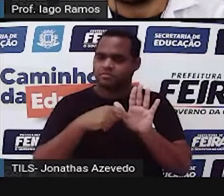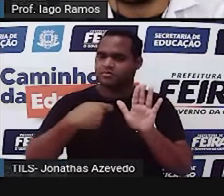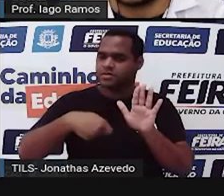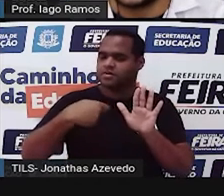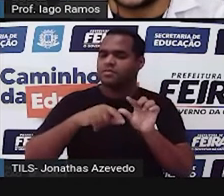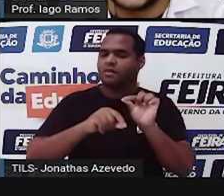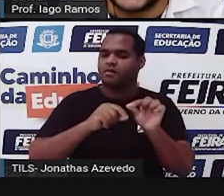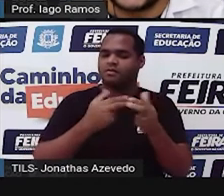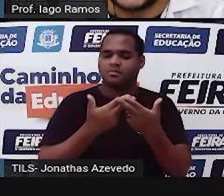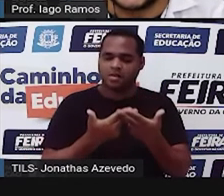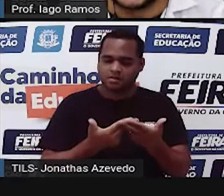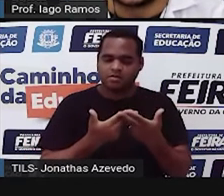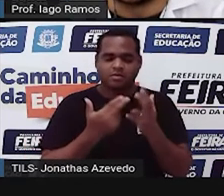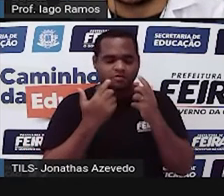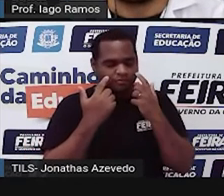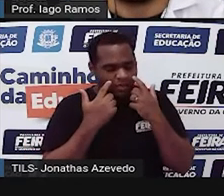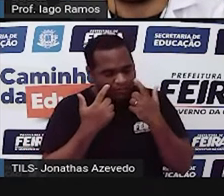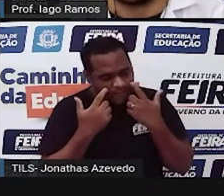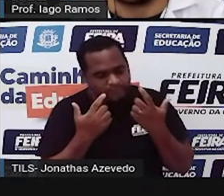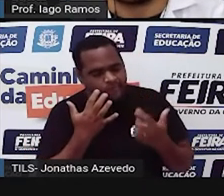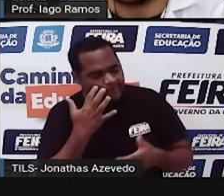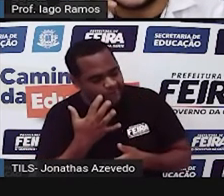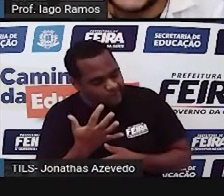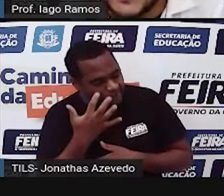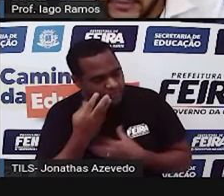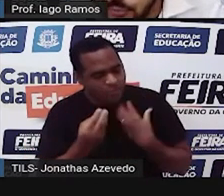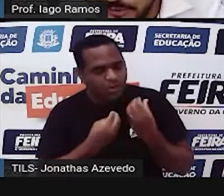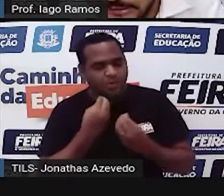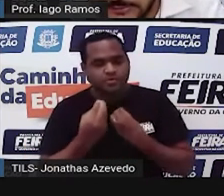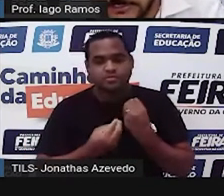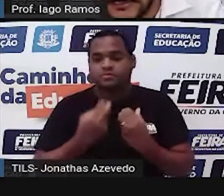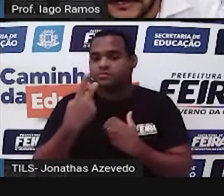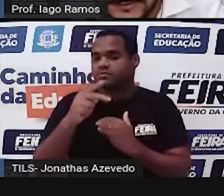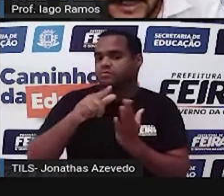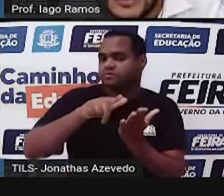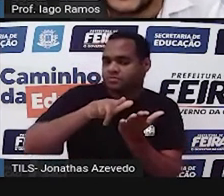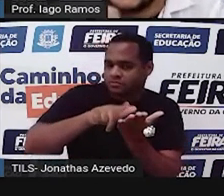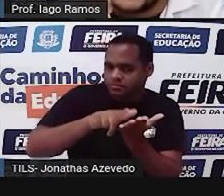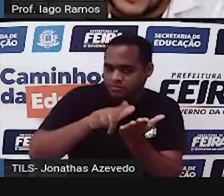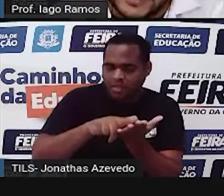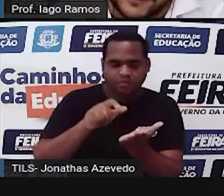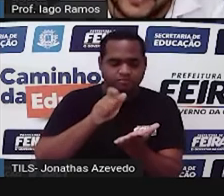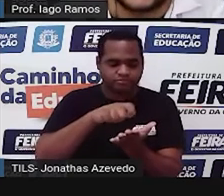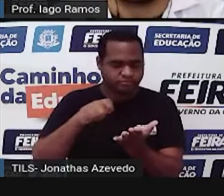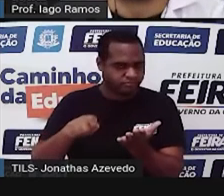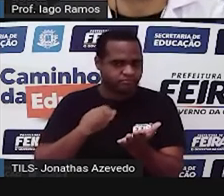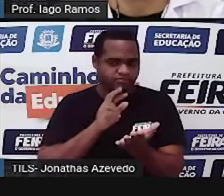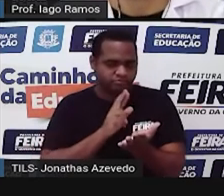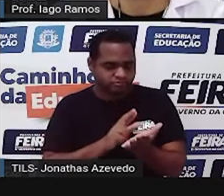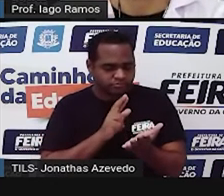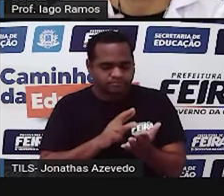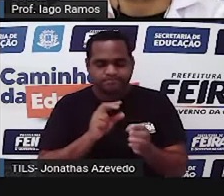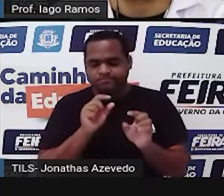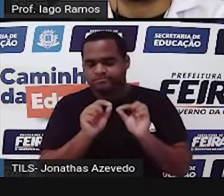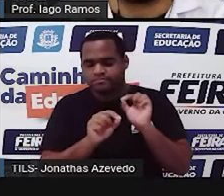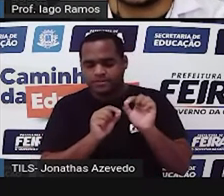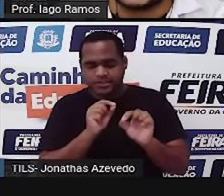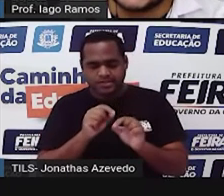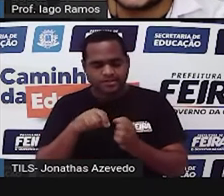exige cuidado. Então a gente vai fazer isso rascunhando, tá? Escrevendo as coisas,